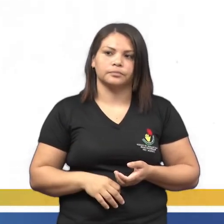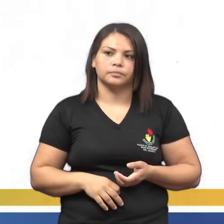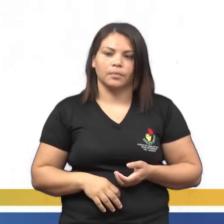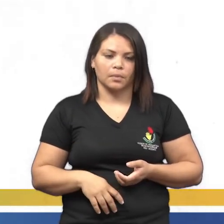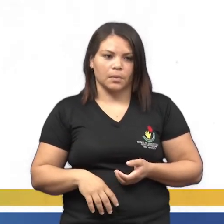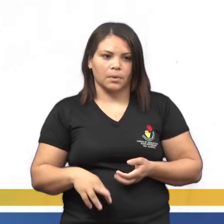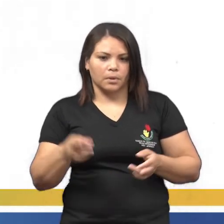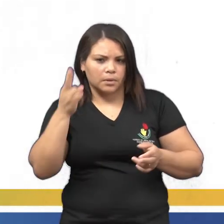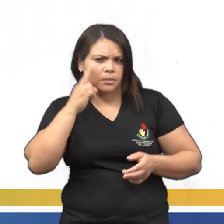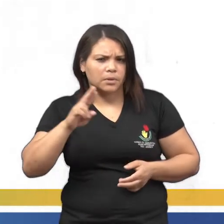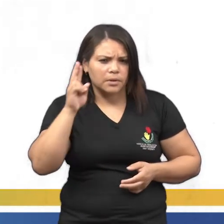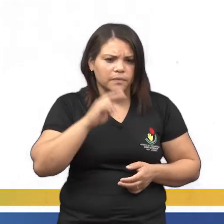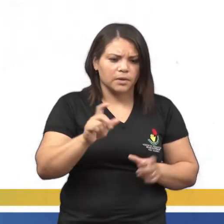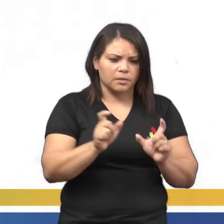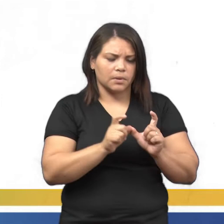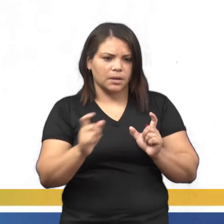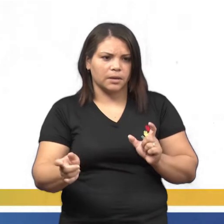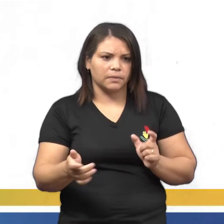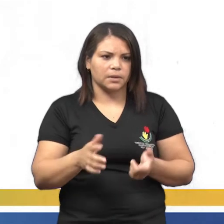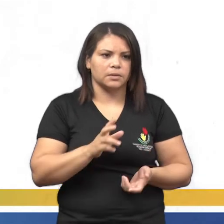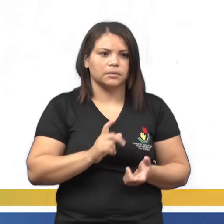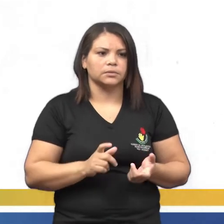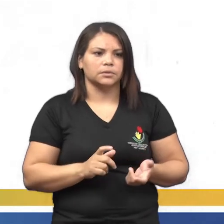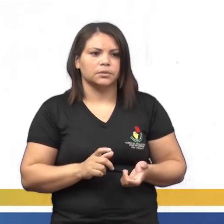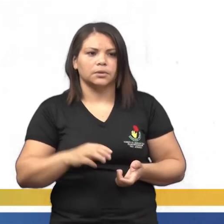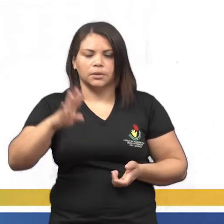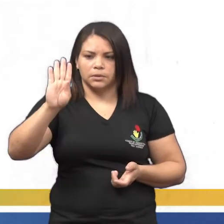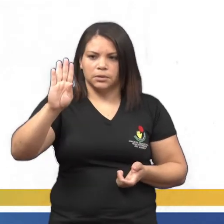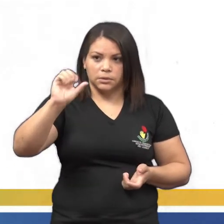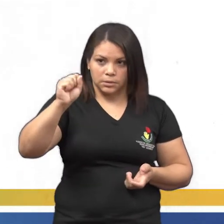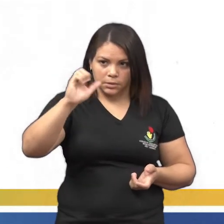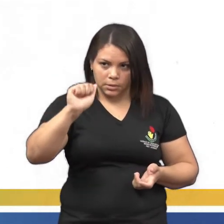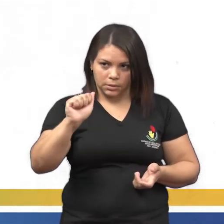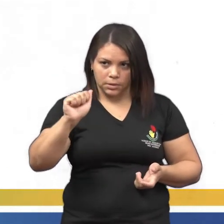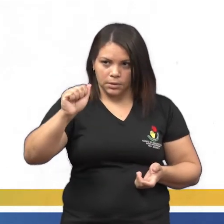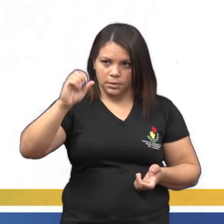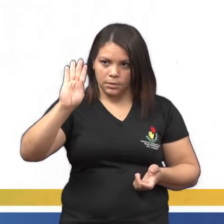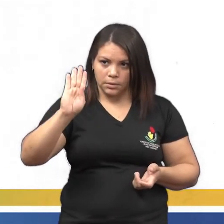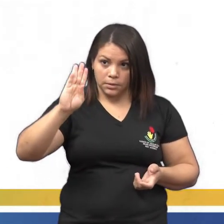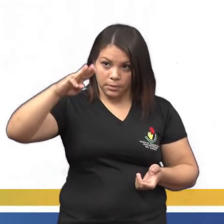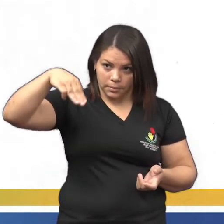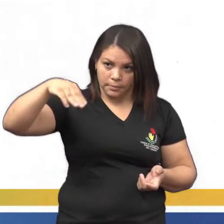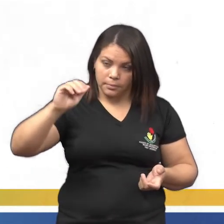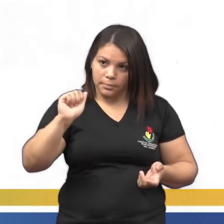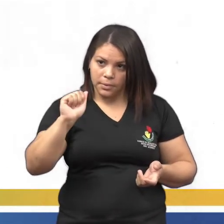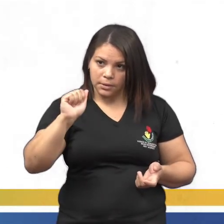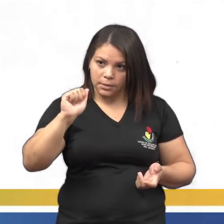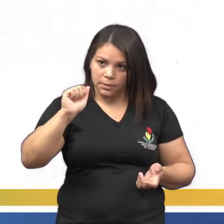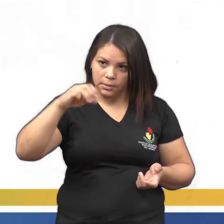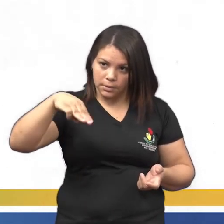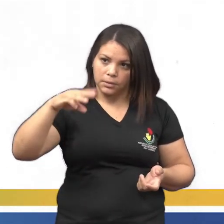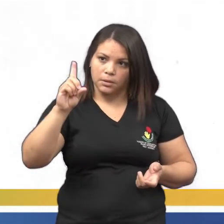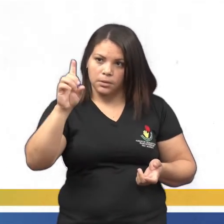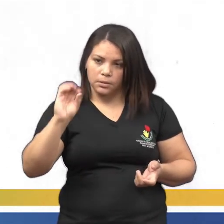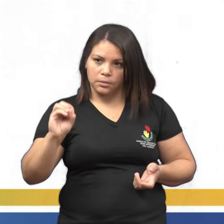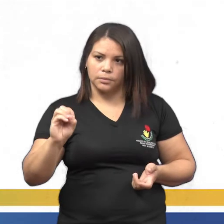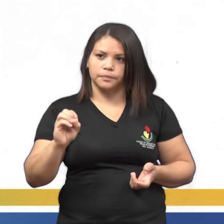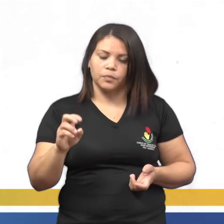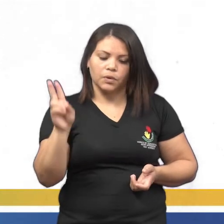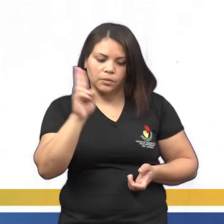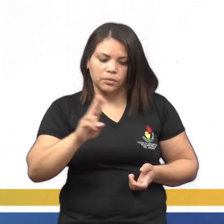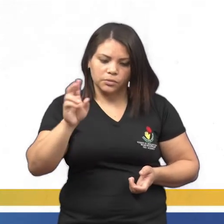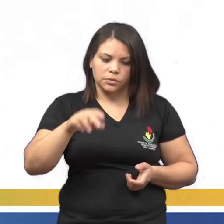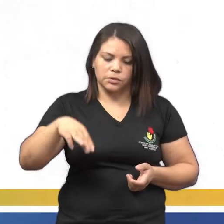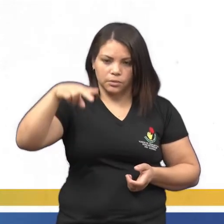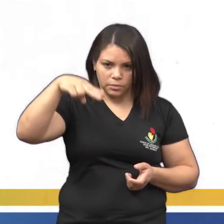mais? Vamos observar aqui as outras palavras. Sambando, né? Olha aí, ó, segue as duas regras, né? O uso do M, né? Antes do B e